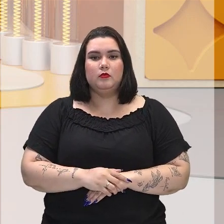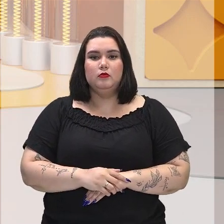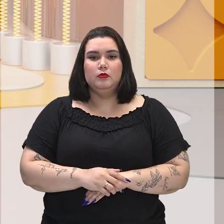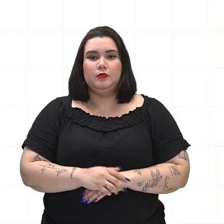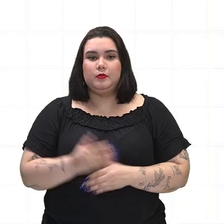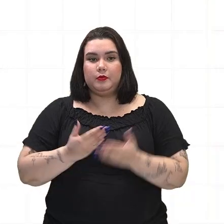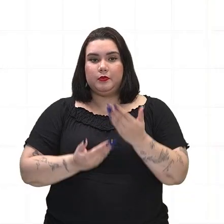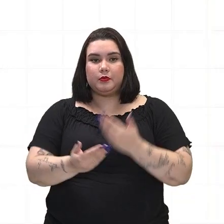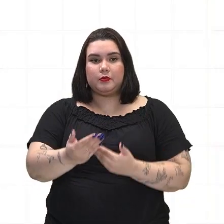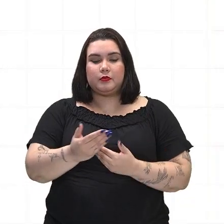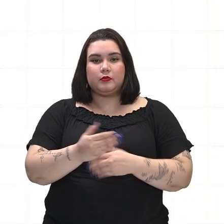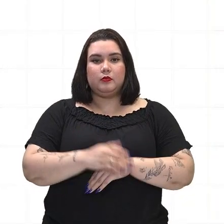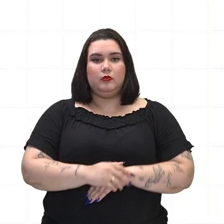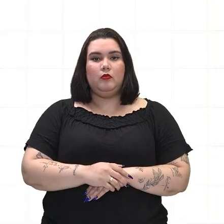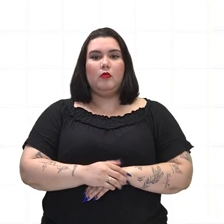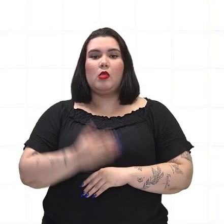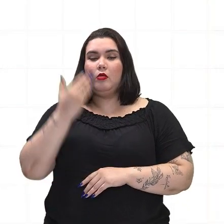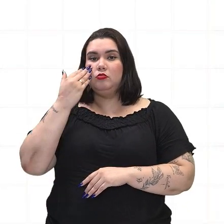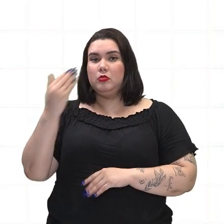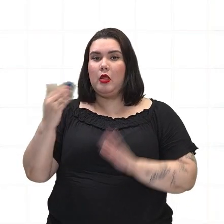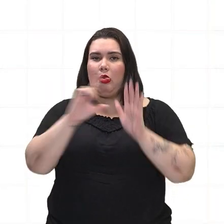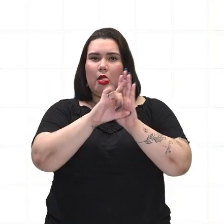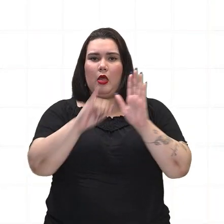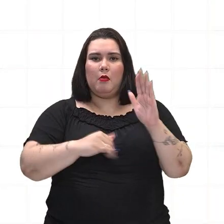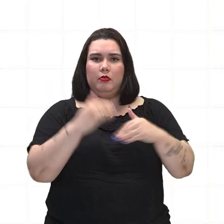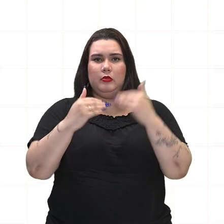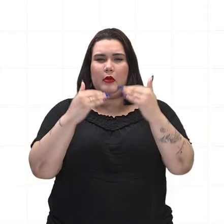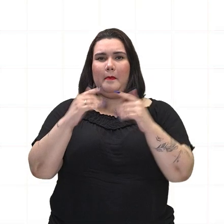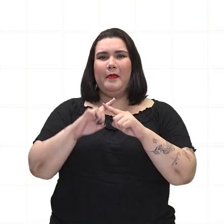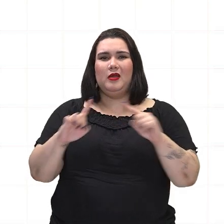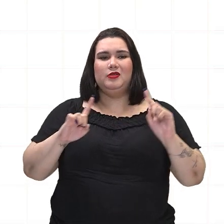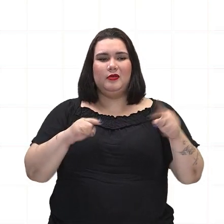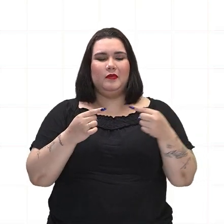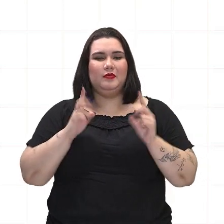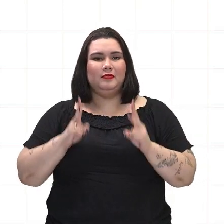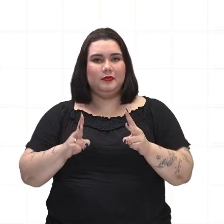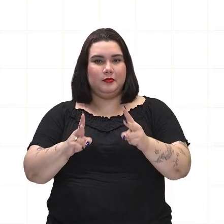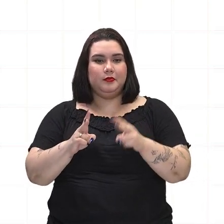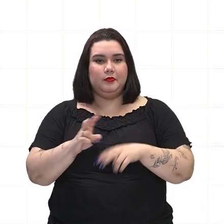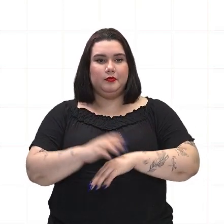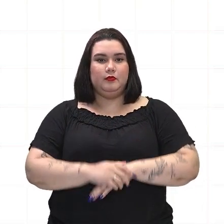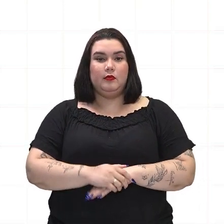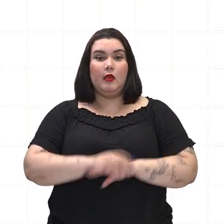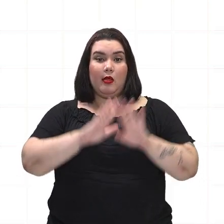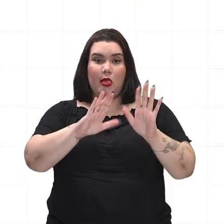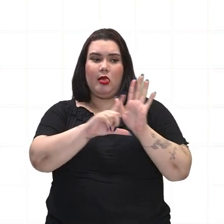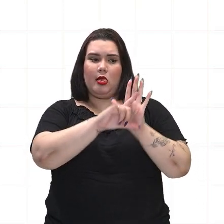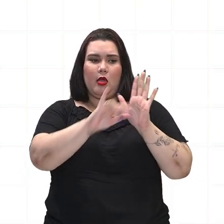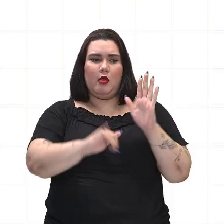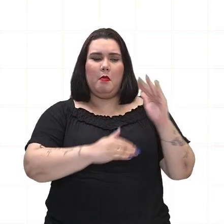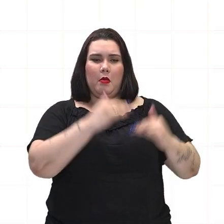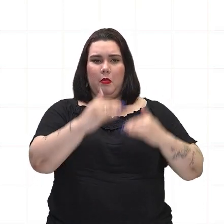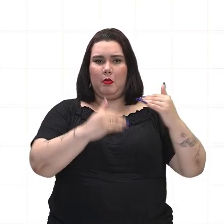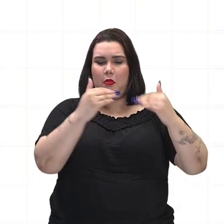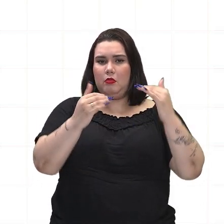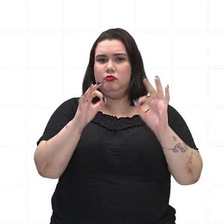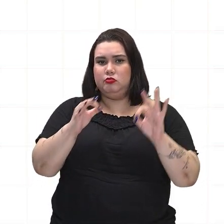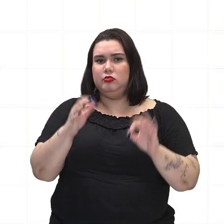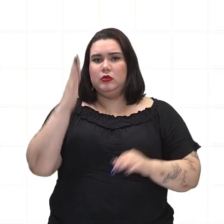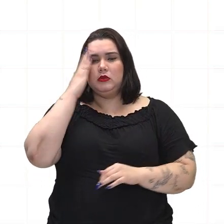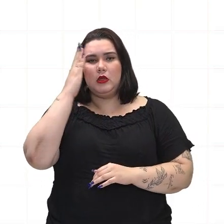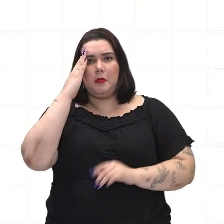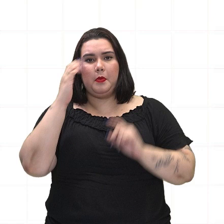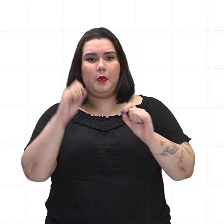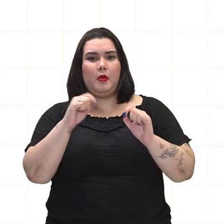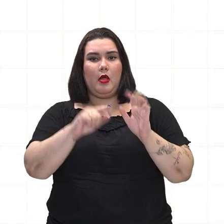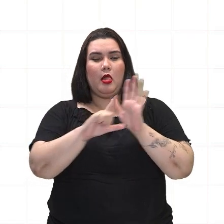Continuando. Avanços legais e desafios persistentes. Apesar dos avanços legais, como a Lei Áurea, que a gente sabe que